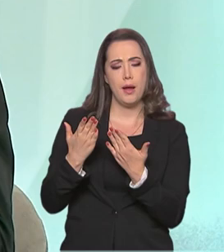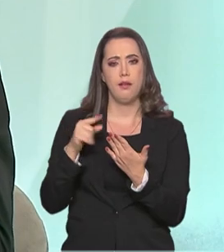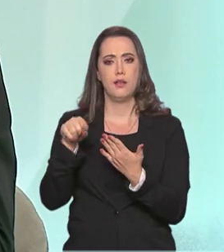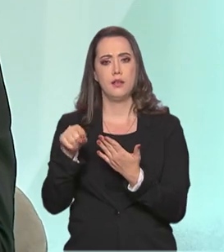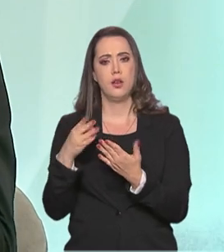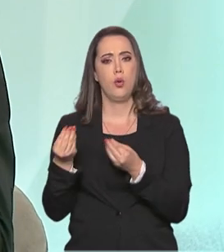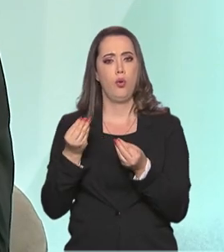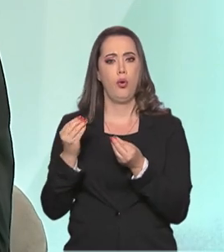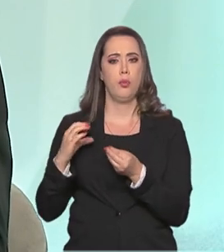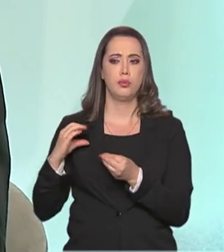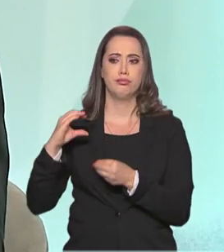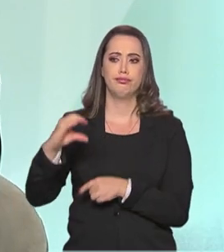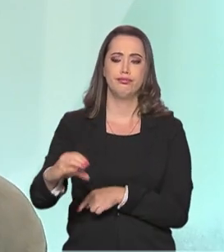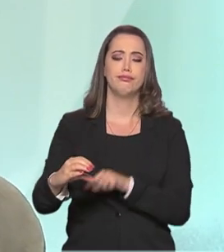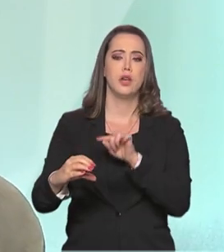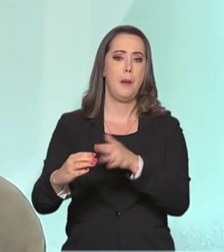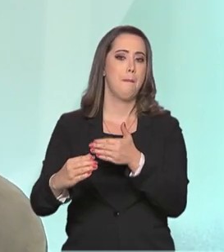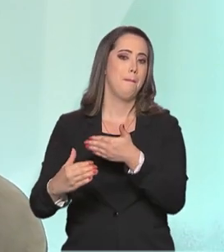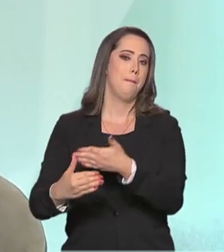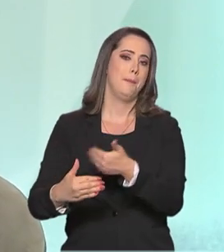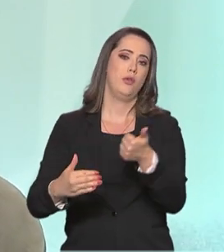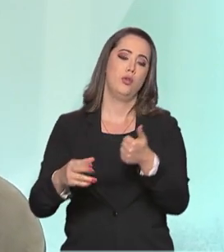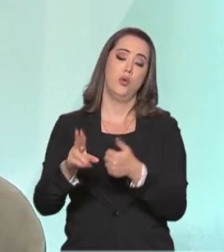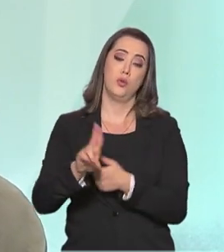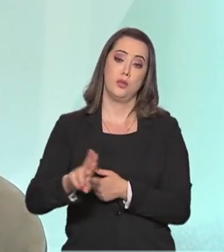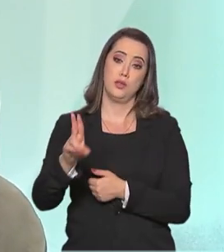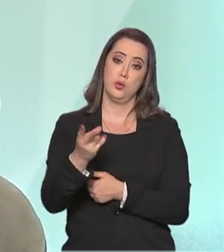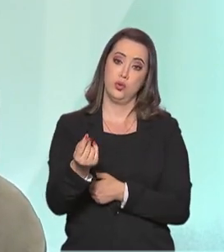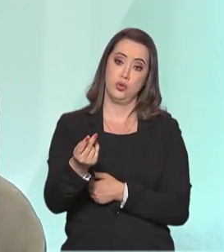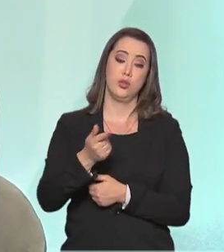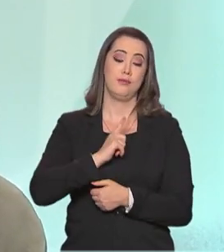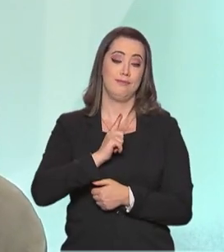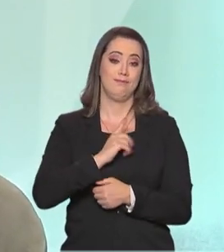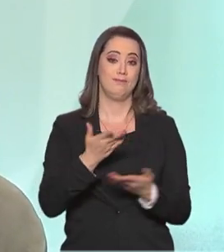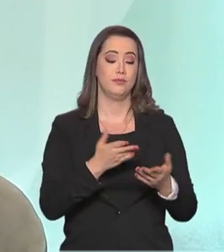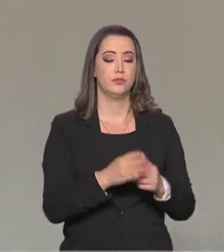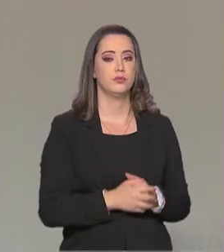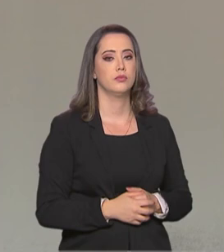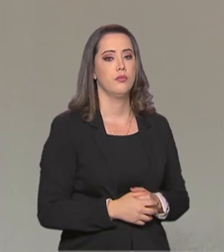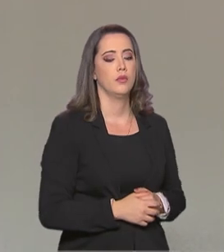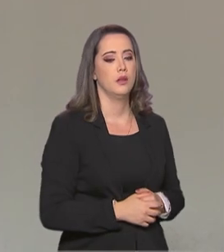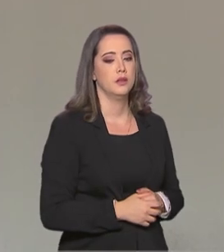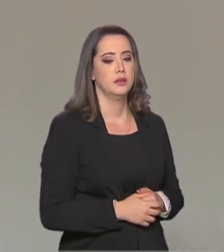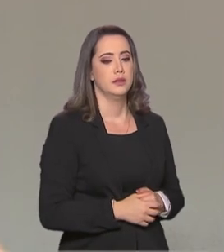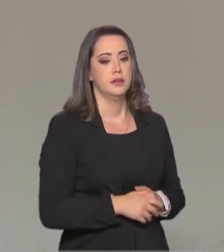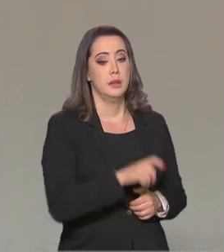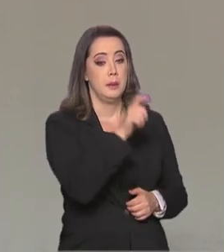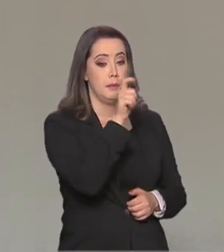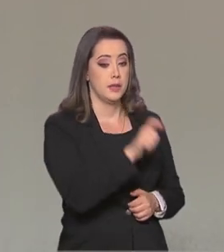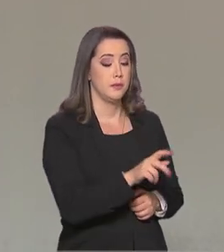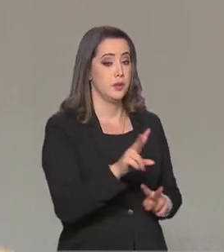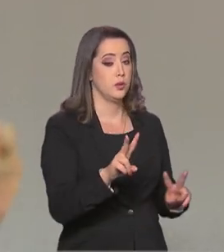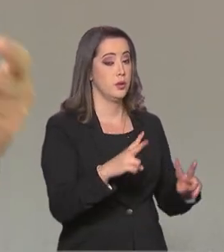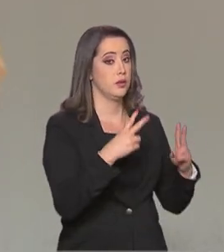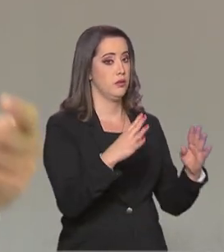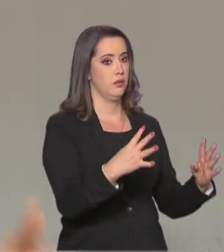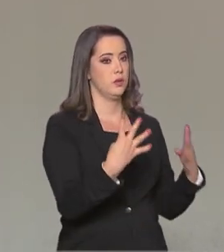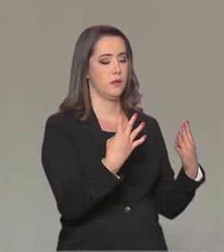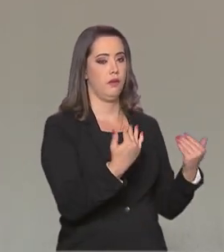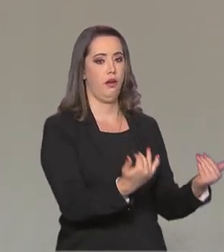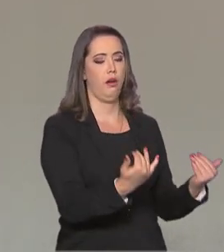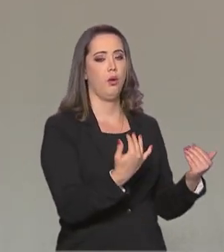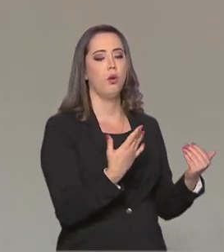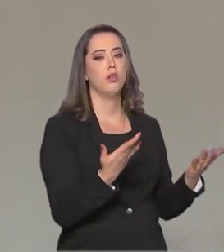consegue investir da melhor forma o recurso que a gente tem. Agora, até para telespectador, a Cátia, a gente estava